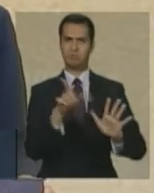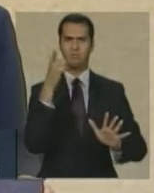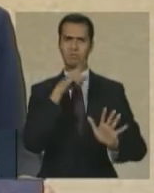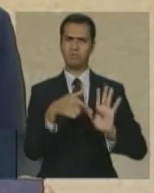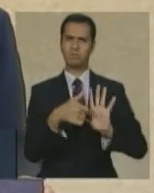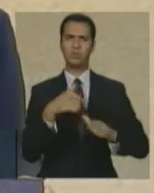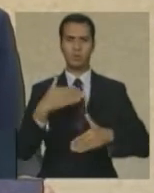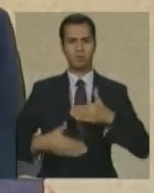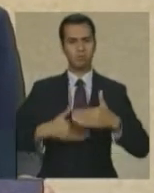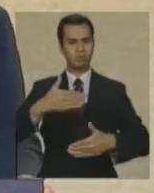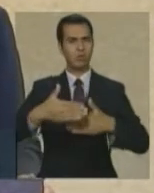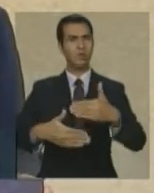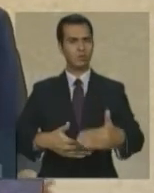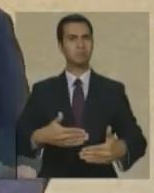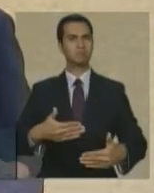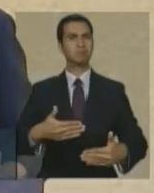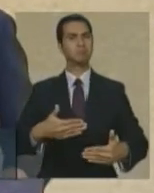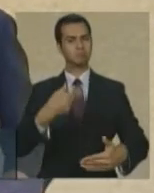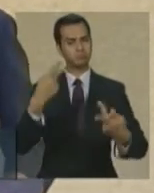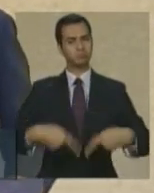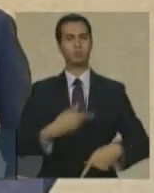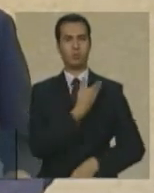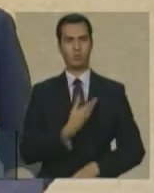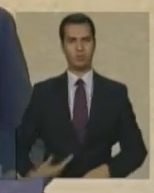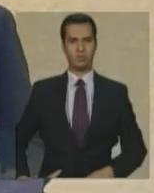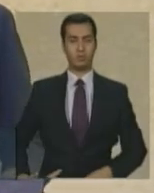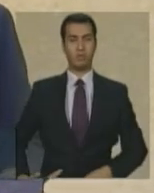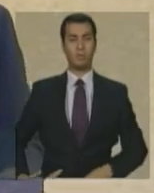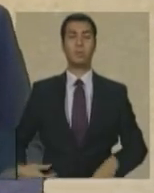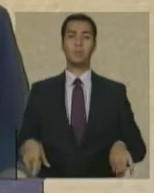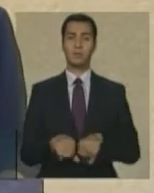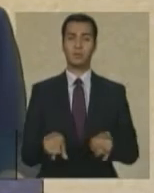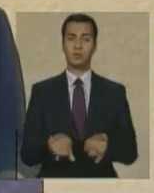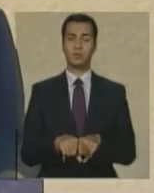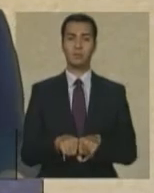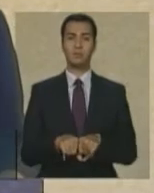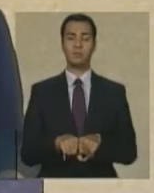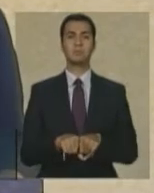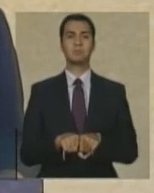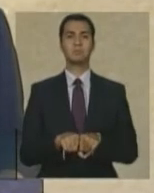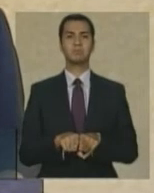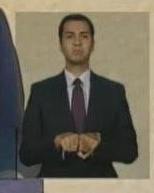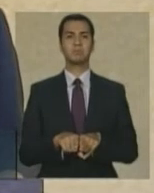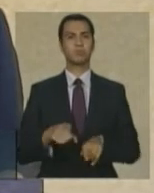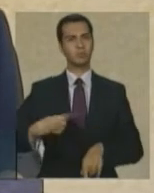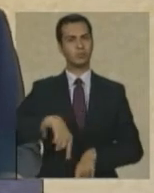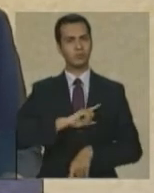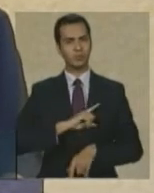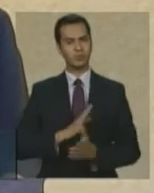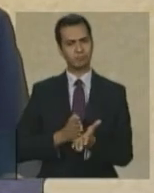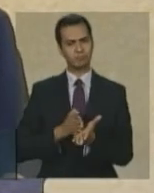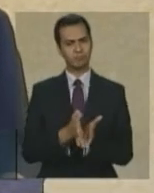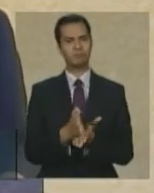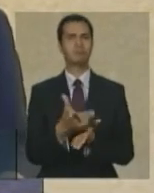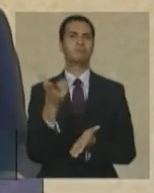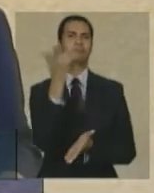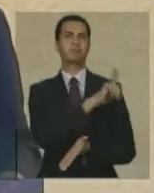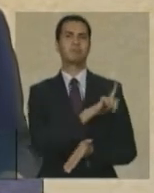institucional e um passo decisivo na consolidação da democracia brasileira